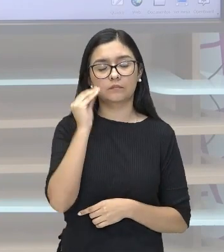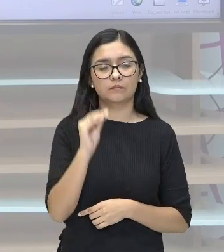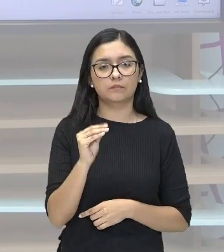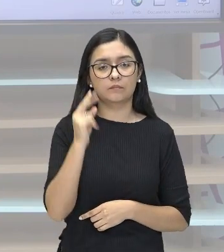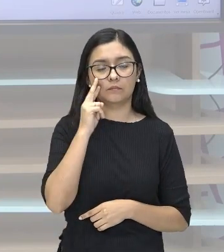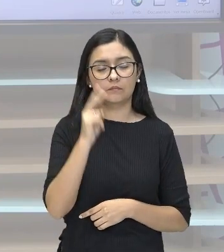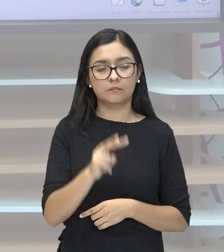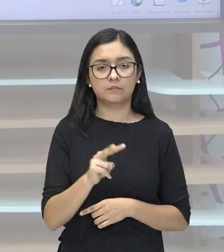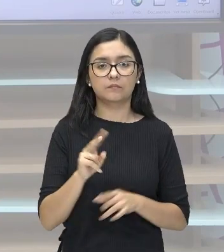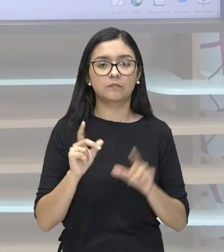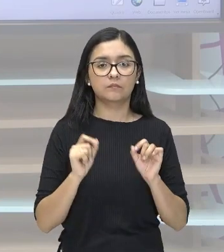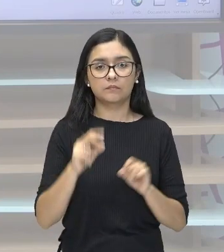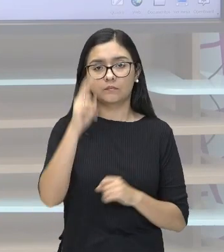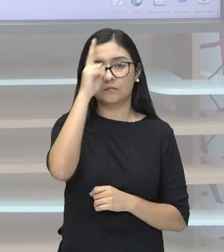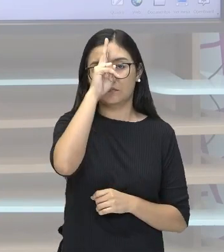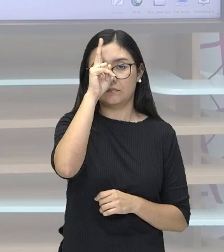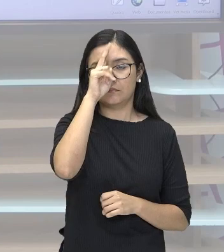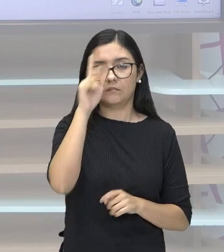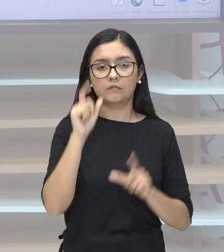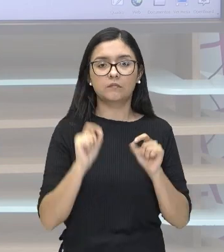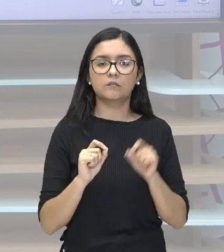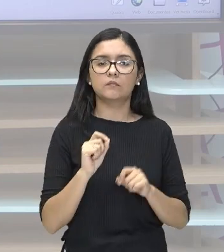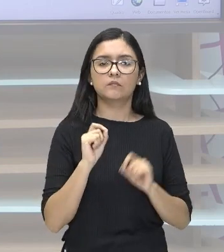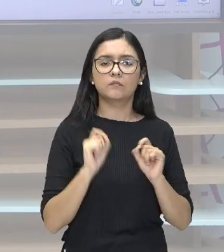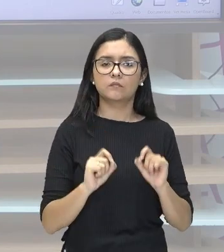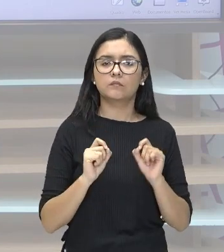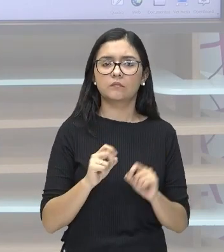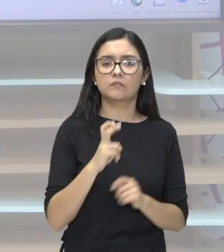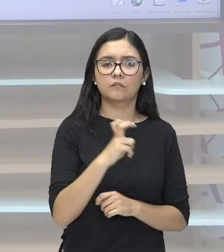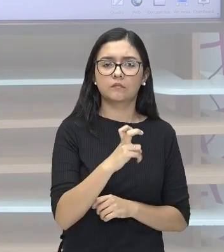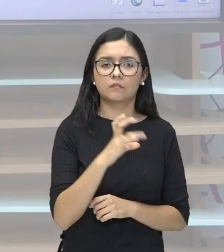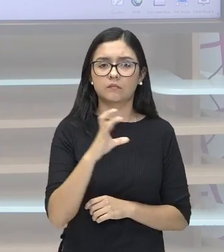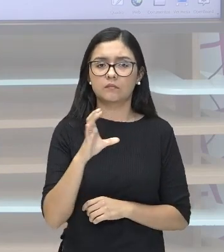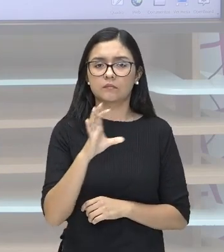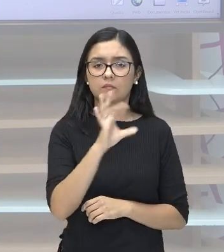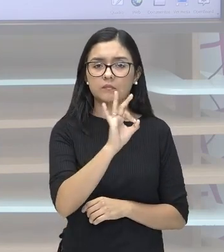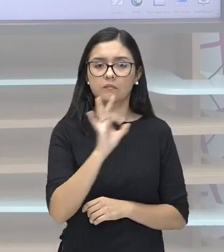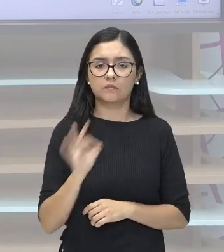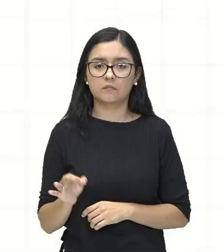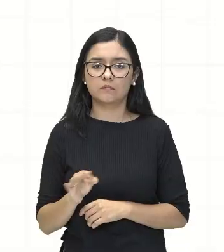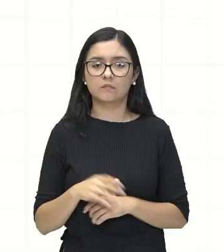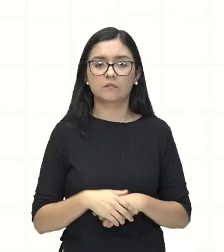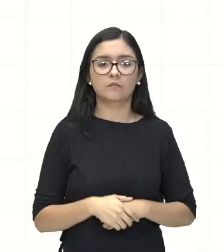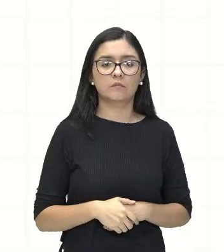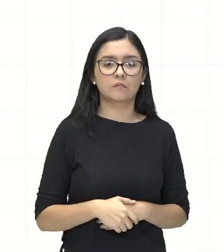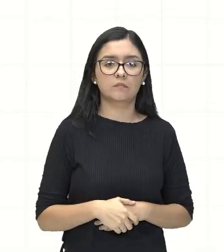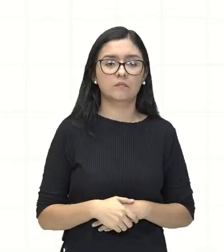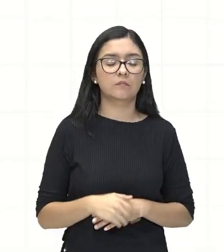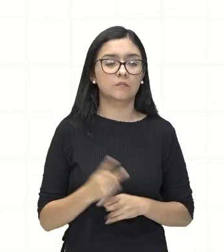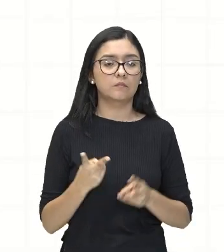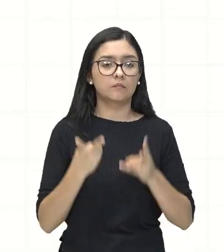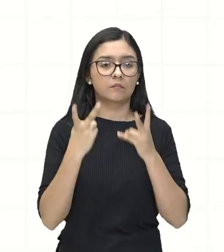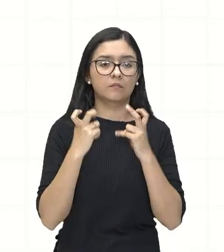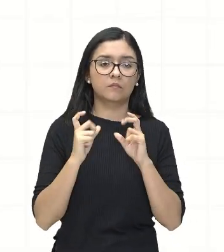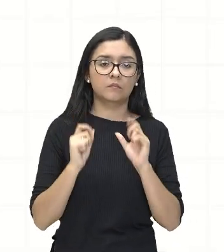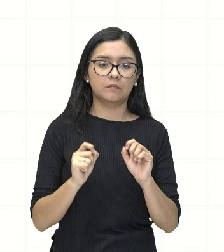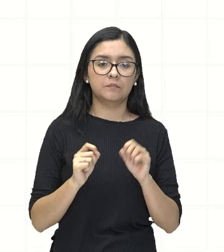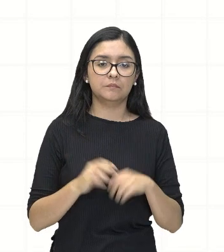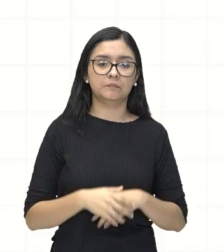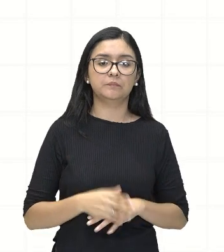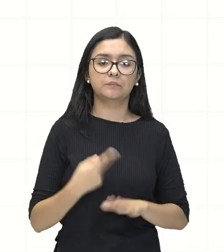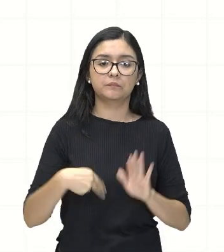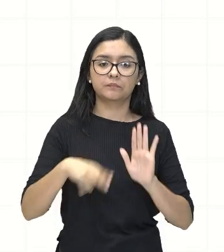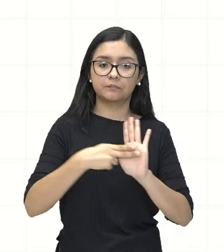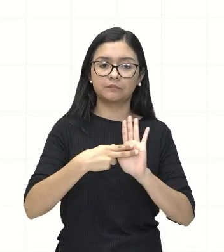lembramos lá o que que é o 5%, né? Dos décimos, centésimos, acompanhe aqui comigo. Isso é igual